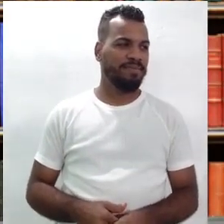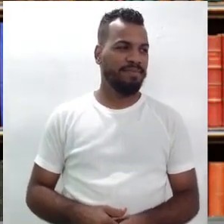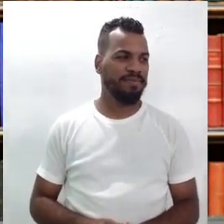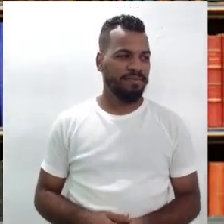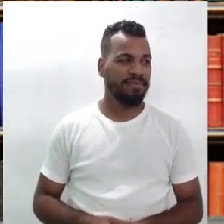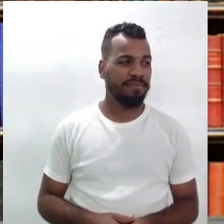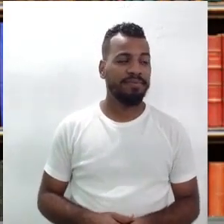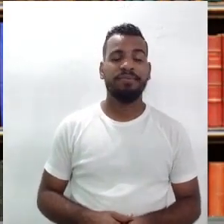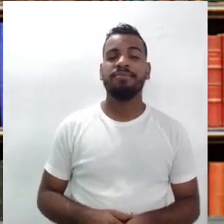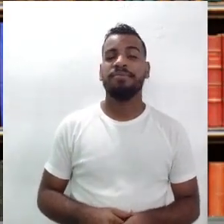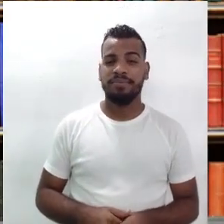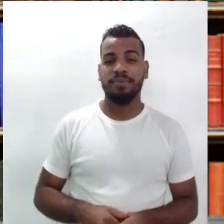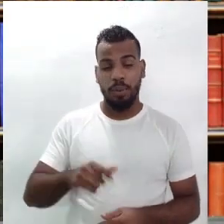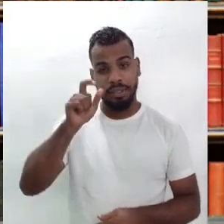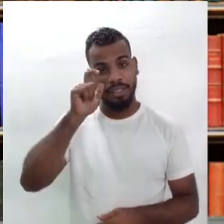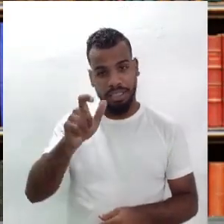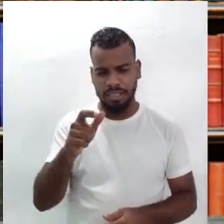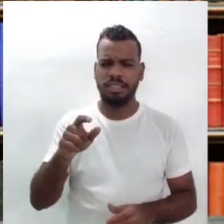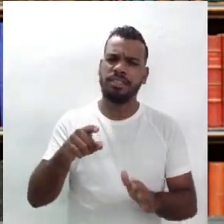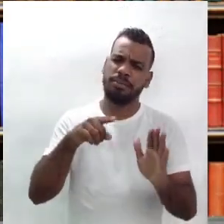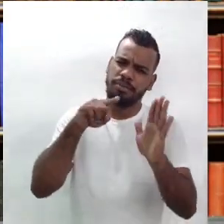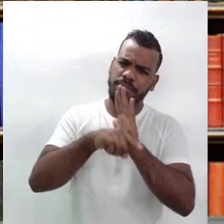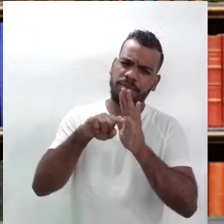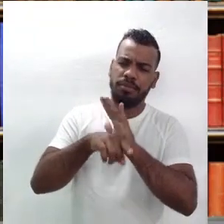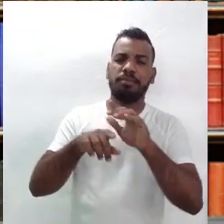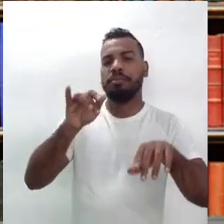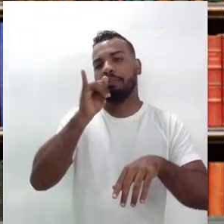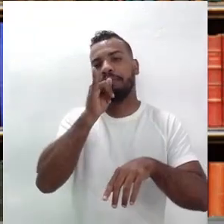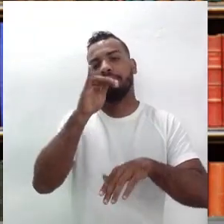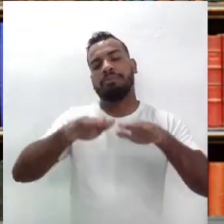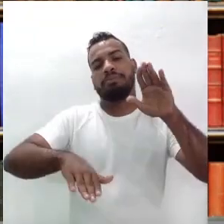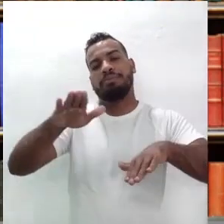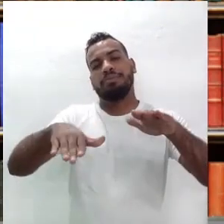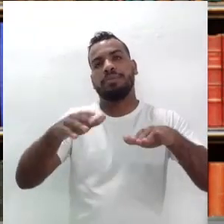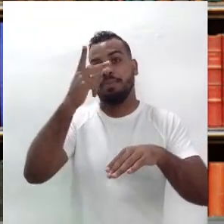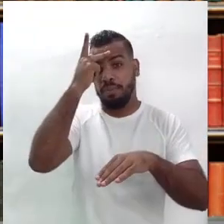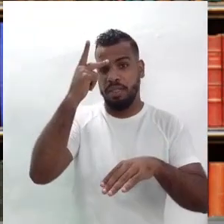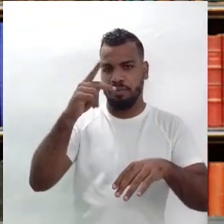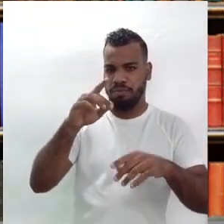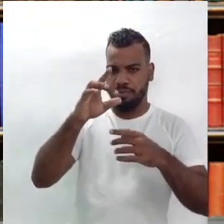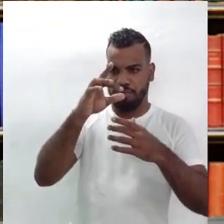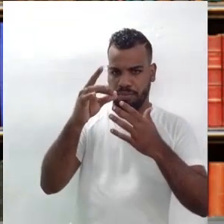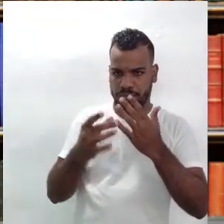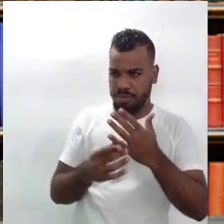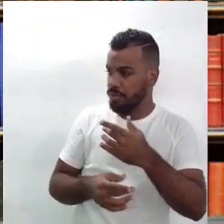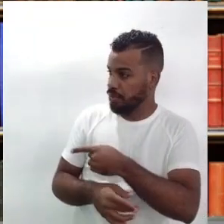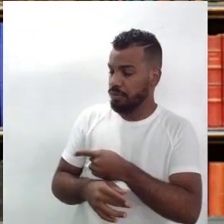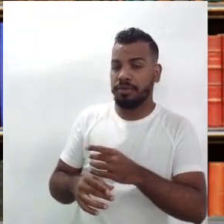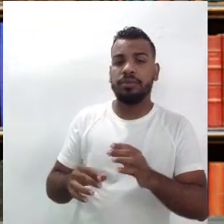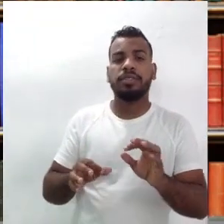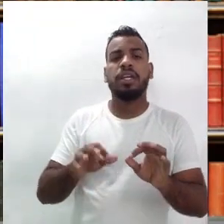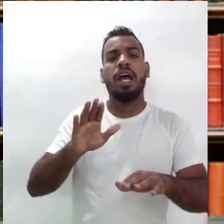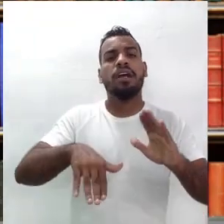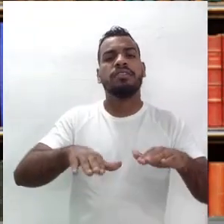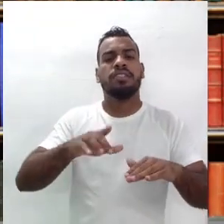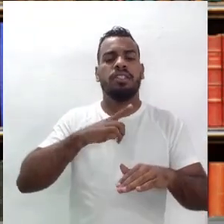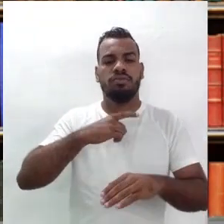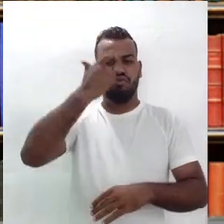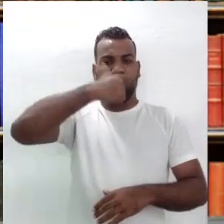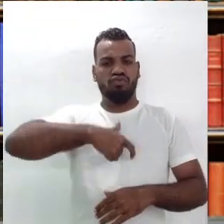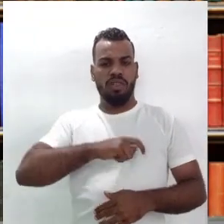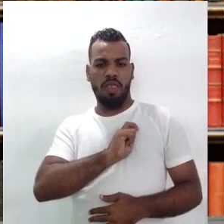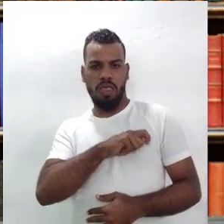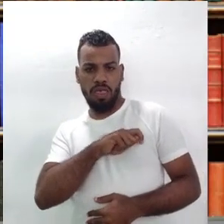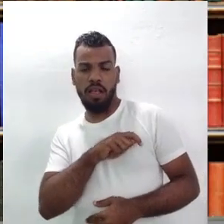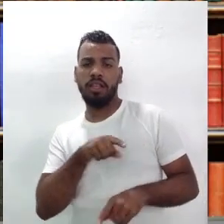isso, porque há questionamentos que colocam o seguinte, que esses personagens, eles ao mesmo tempo são vilões e